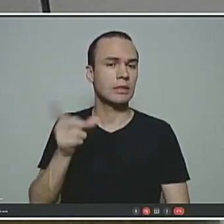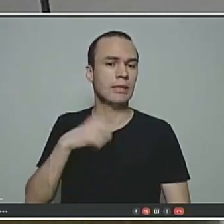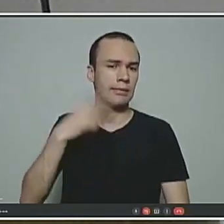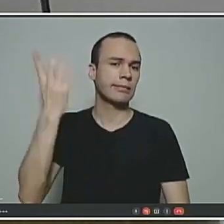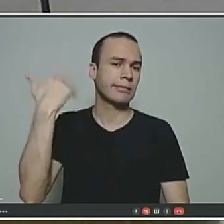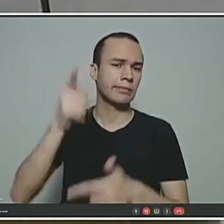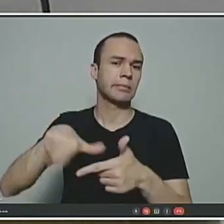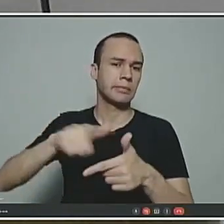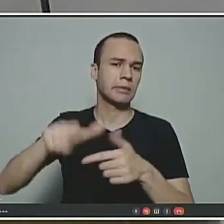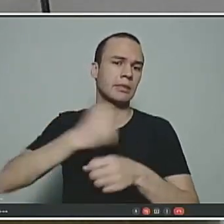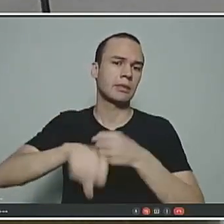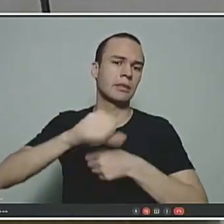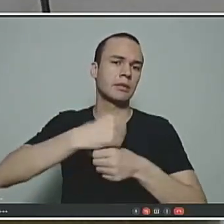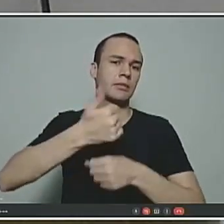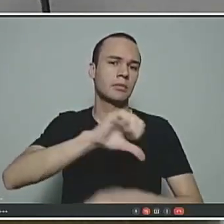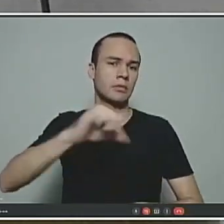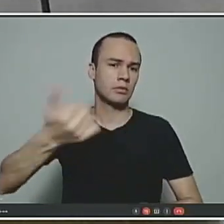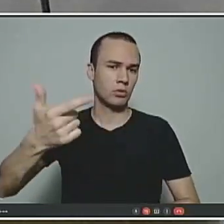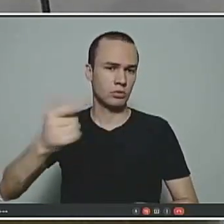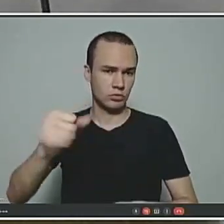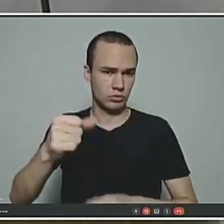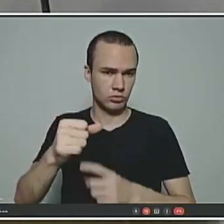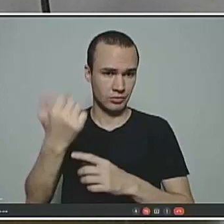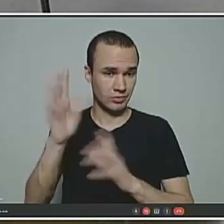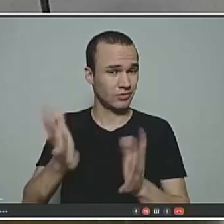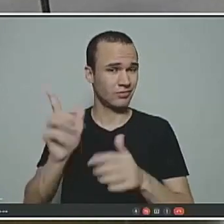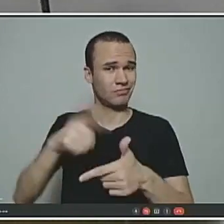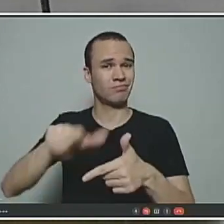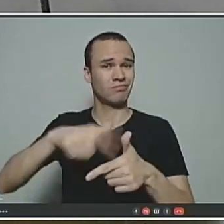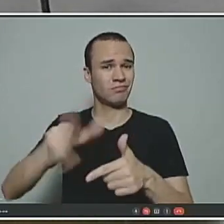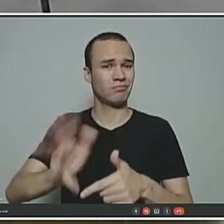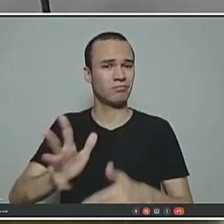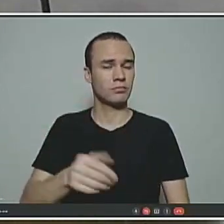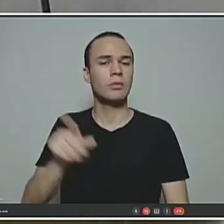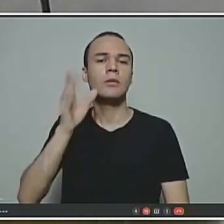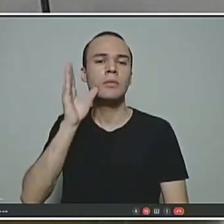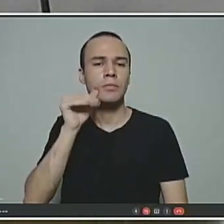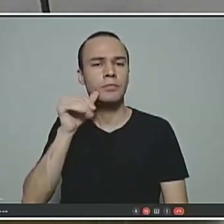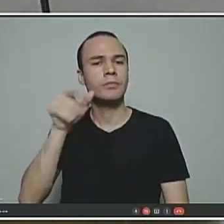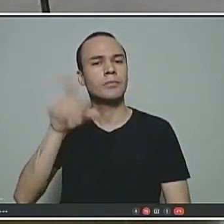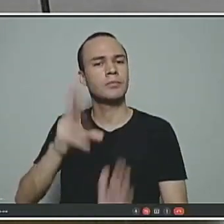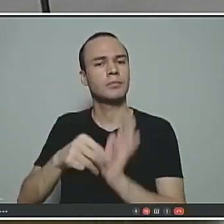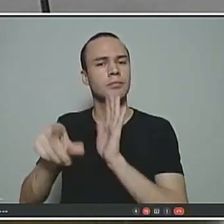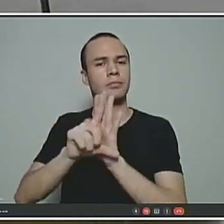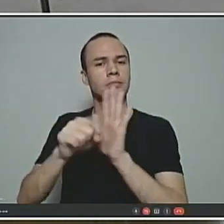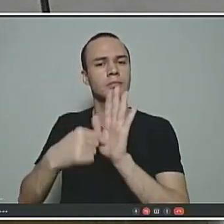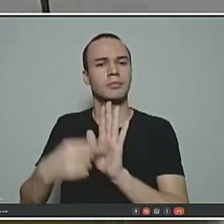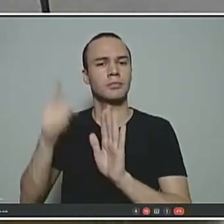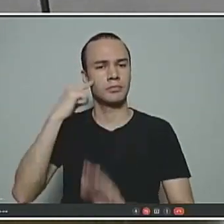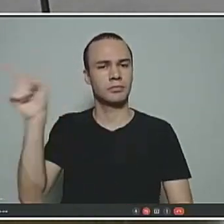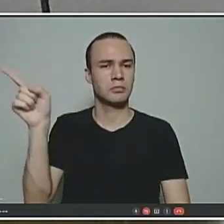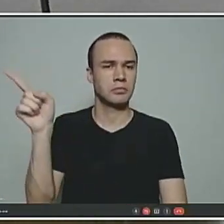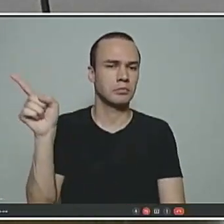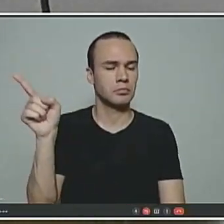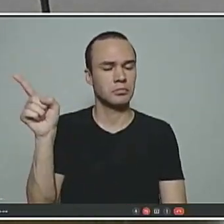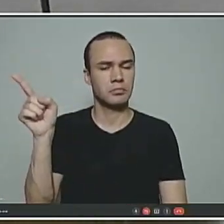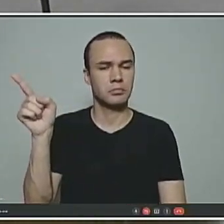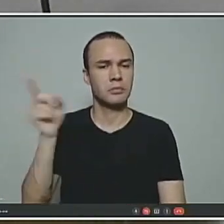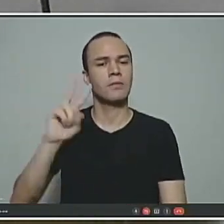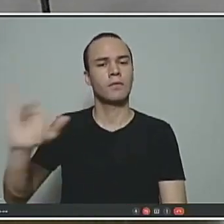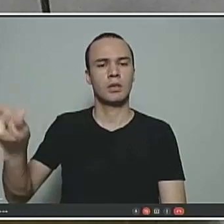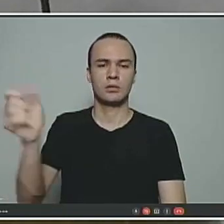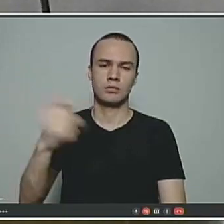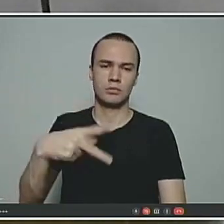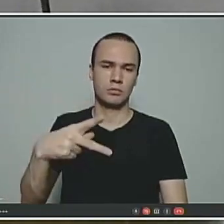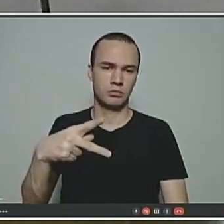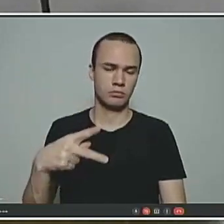em 1998 por alguns anos. O servidor abrangido no regime será aposentado.